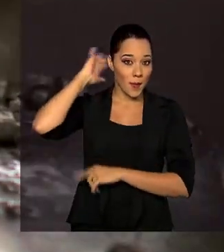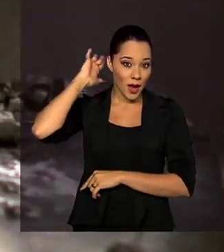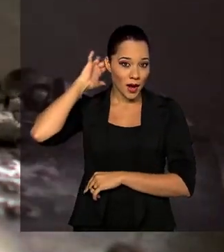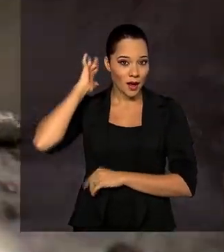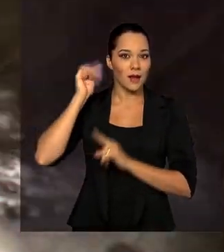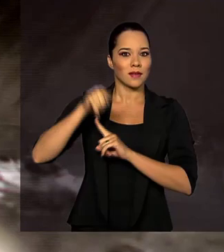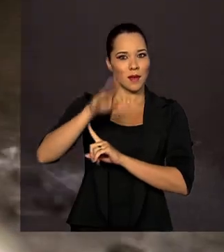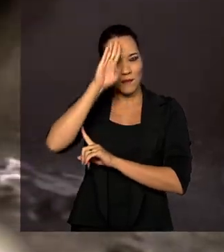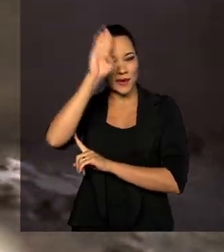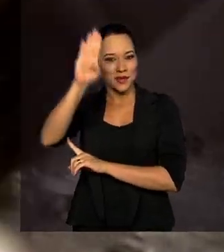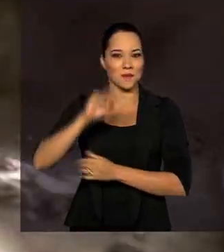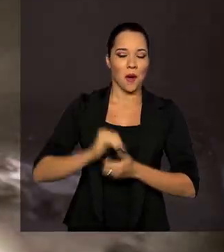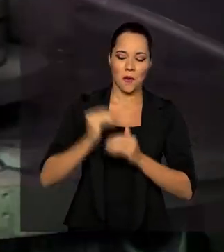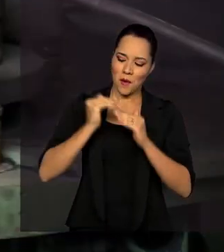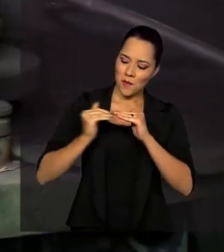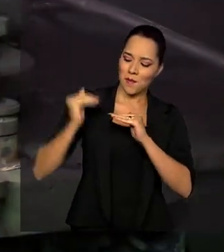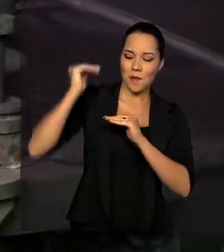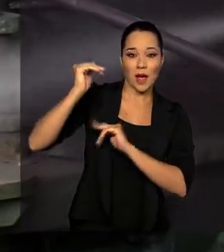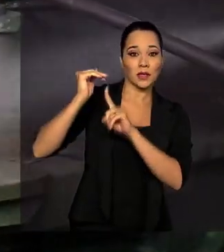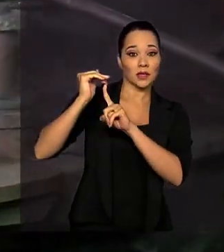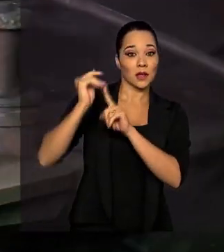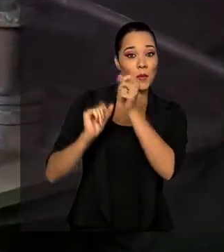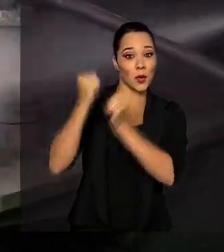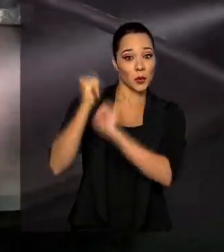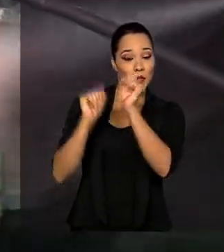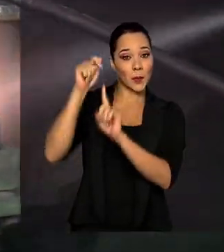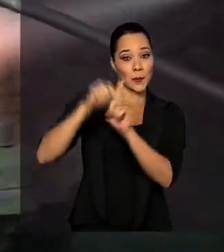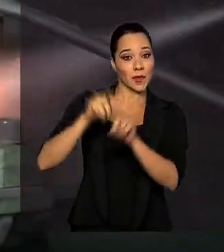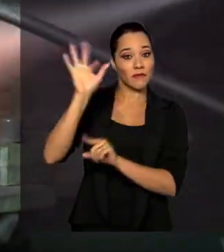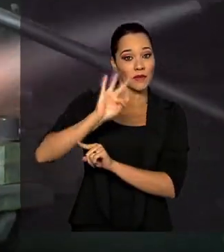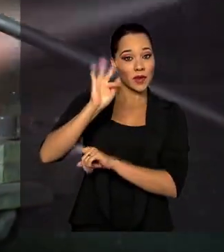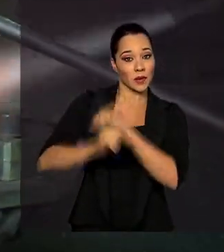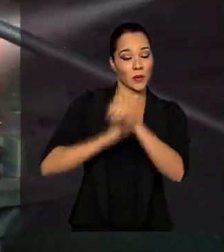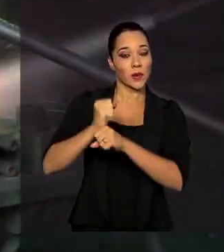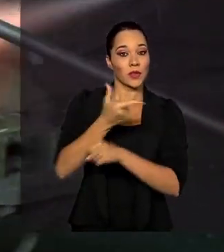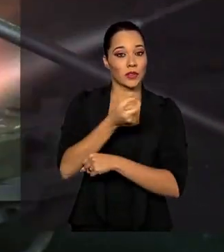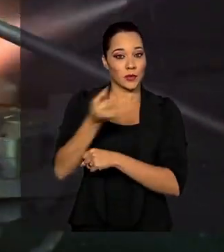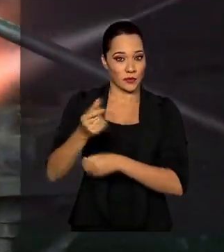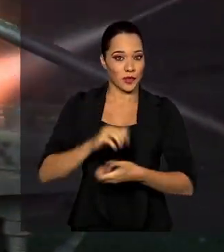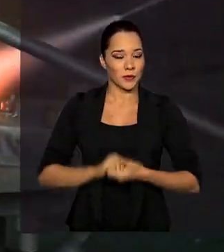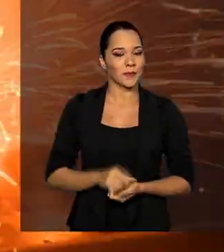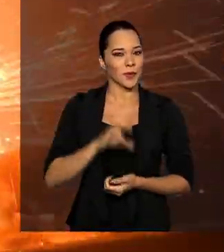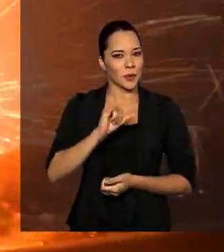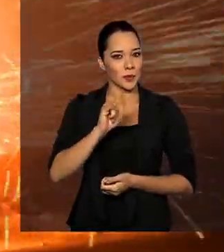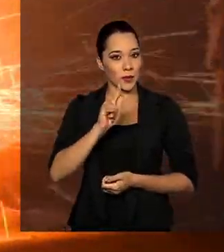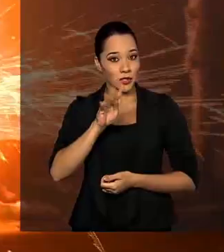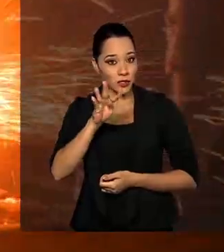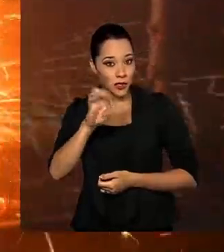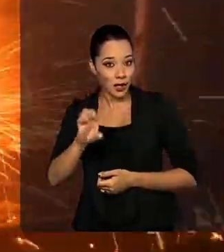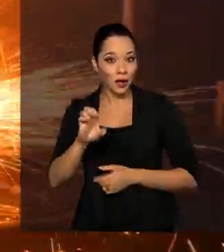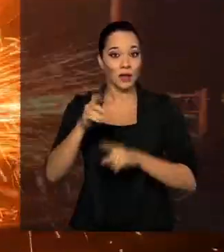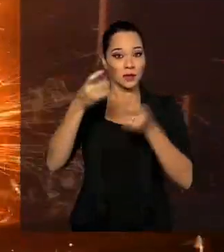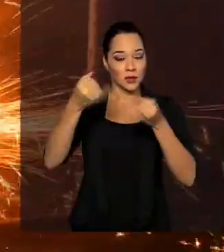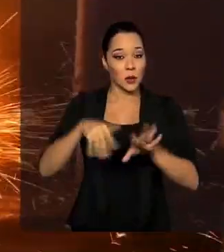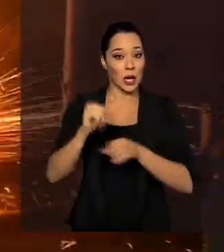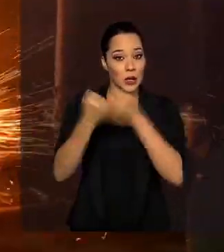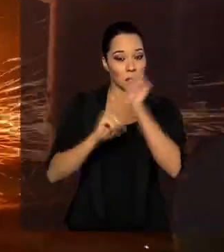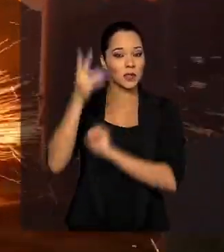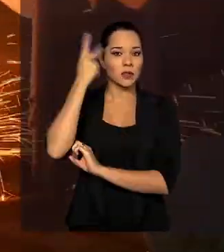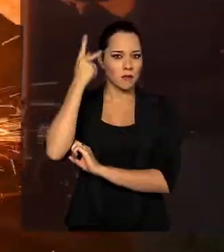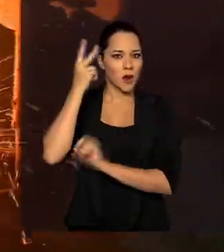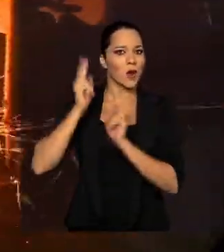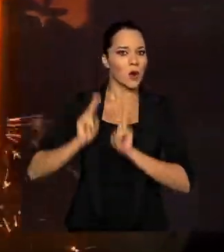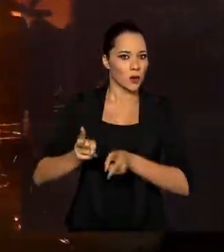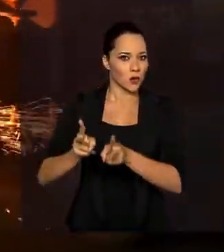com destaque acima do nível de produção de fevereiro de 2020. Segundo o IBGE, a indústria de São Paulo continua